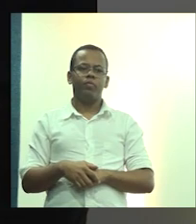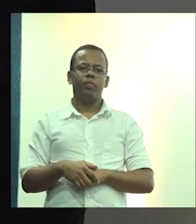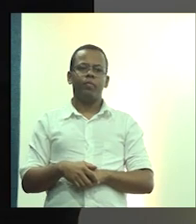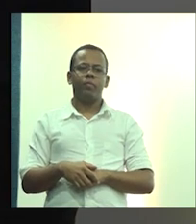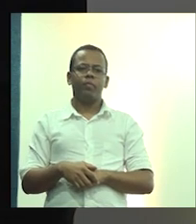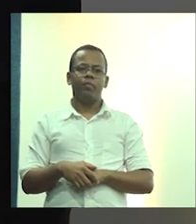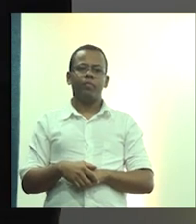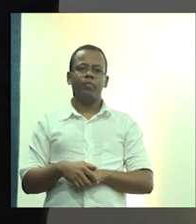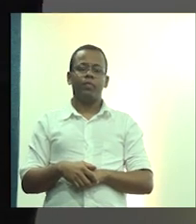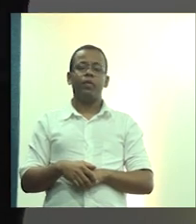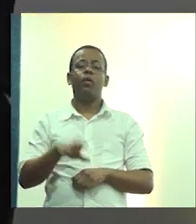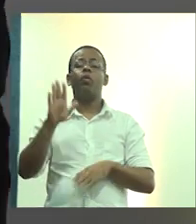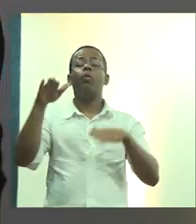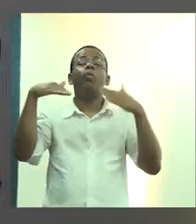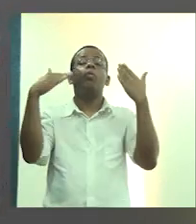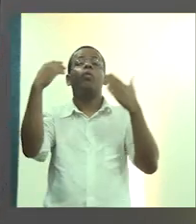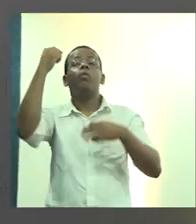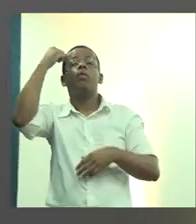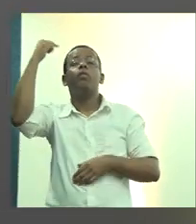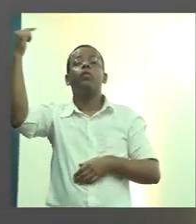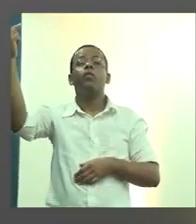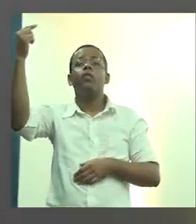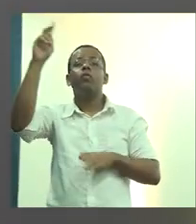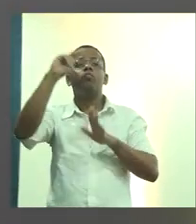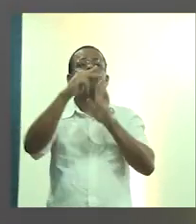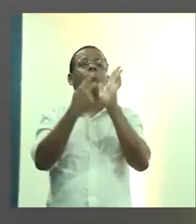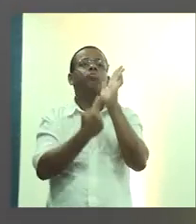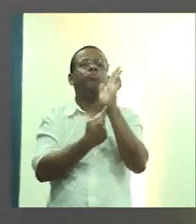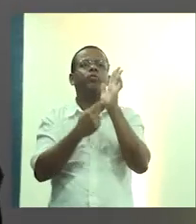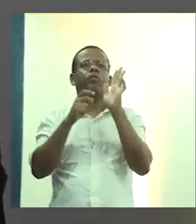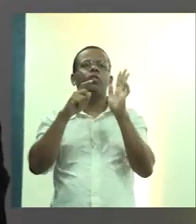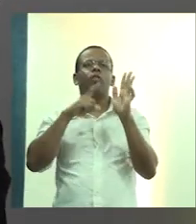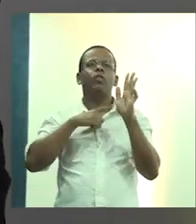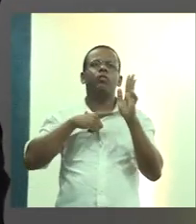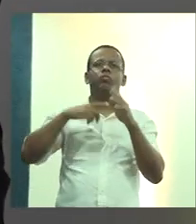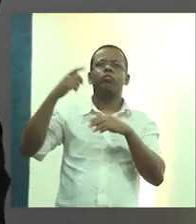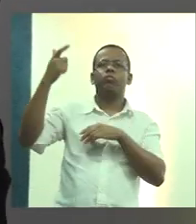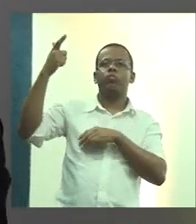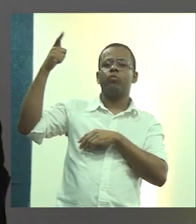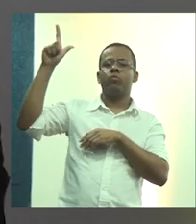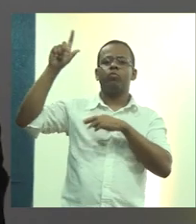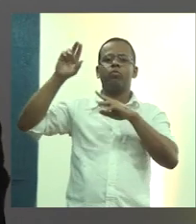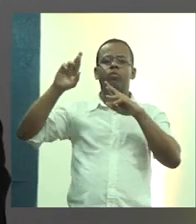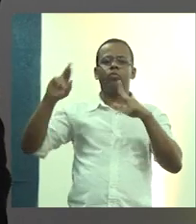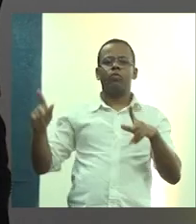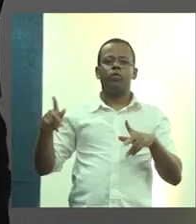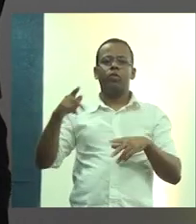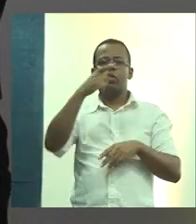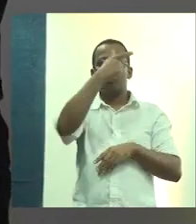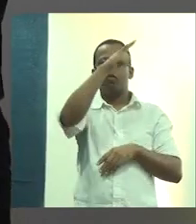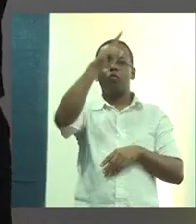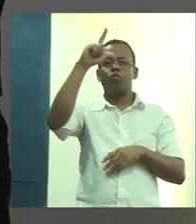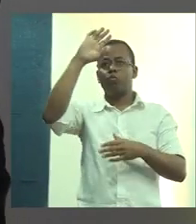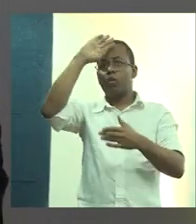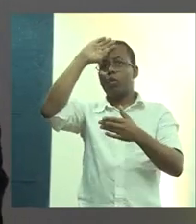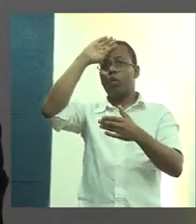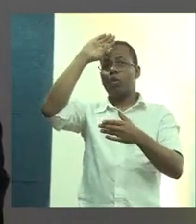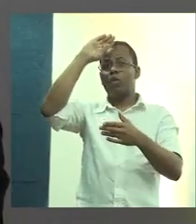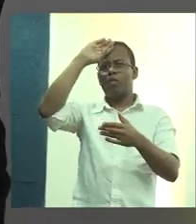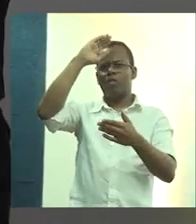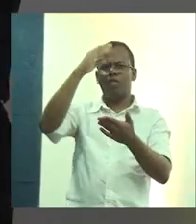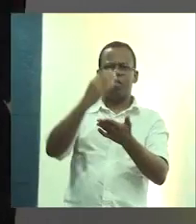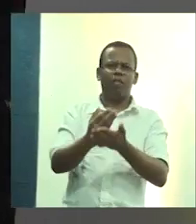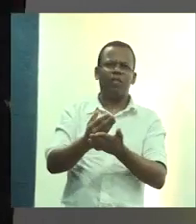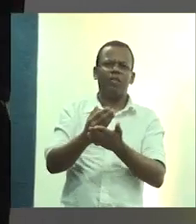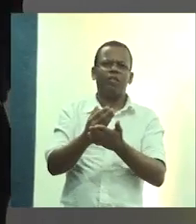Qual que é a ideia? E aí está algum contraponto em relação a outras teses de que a TIS é mercado, enfim.